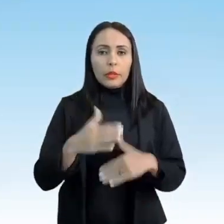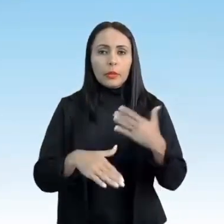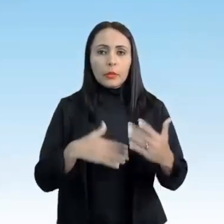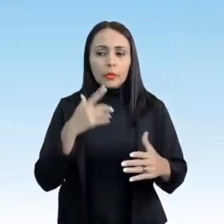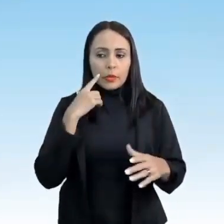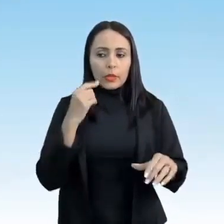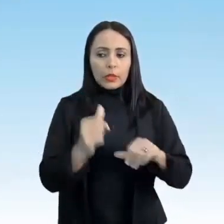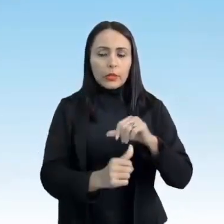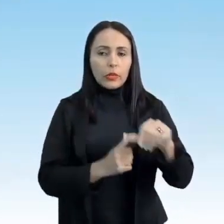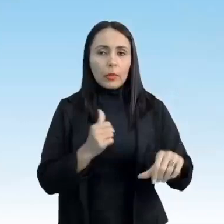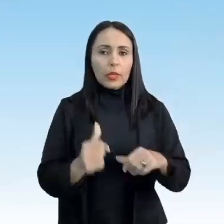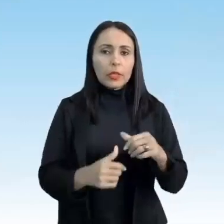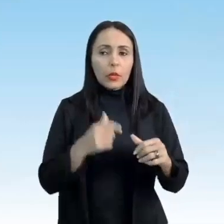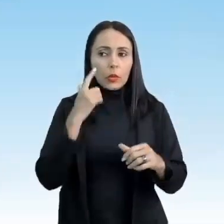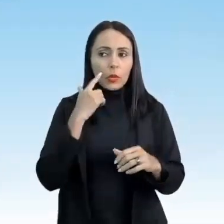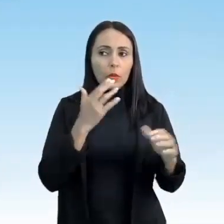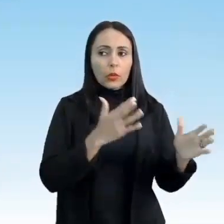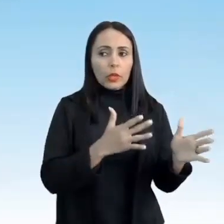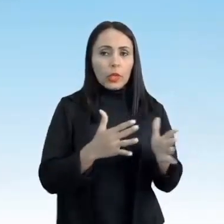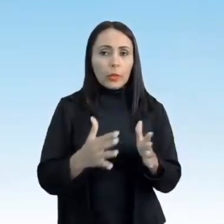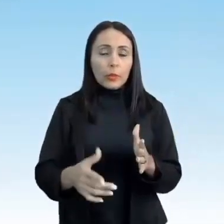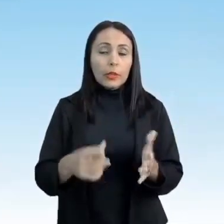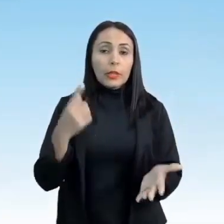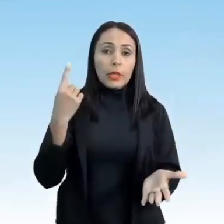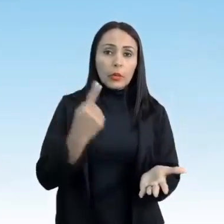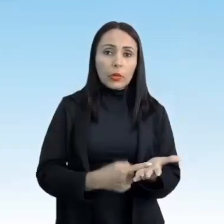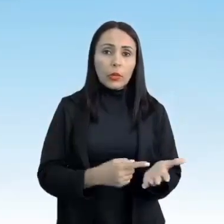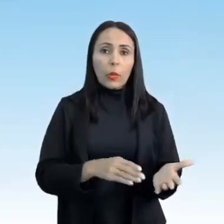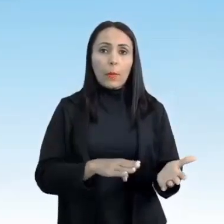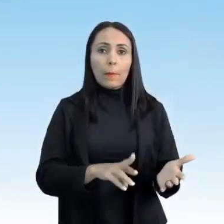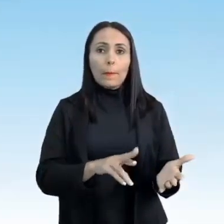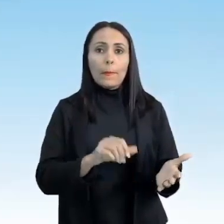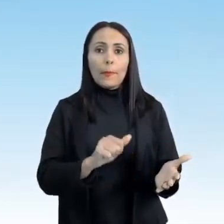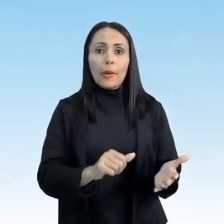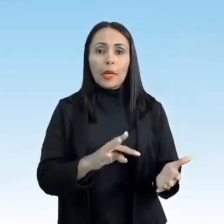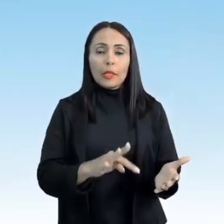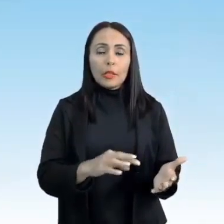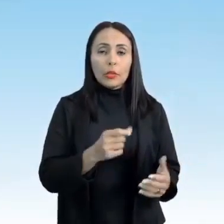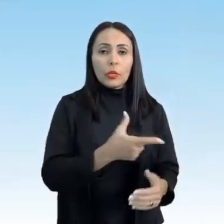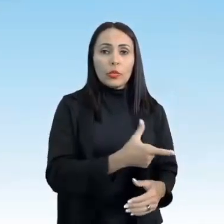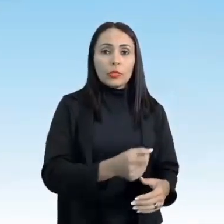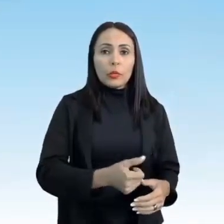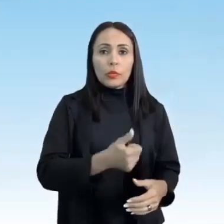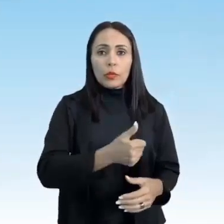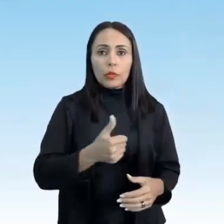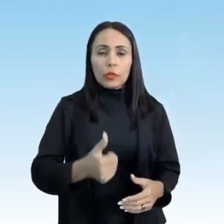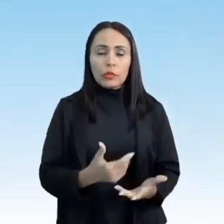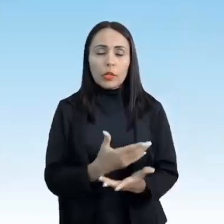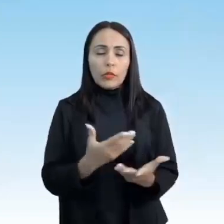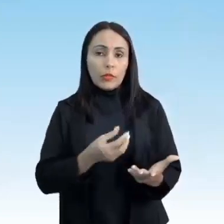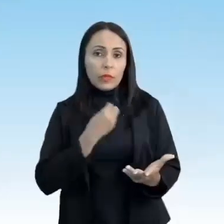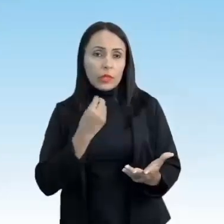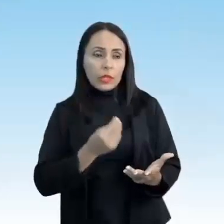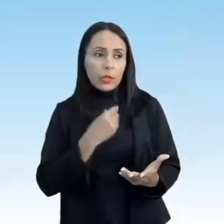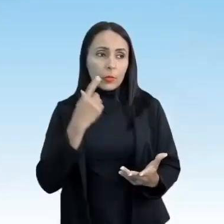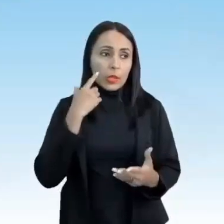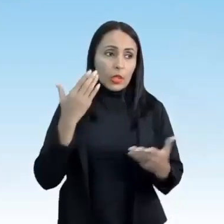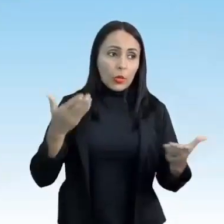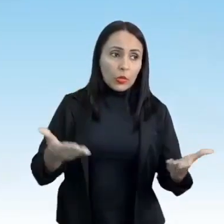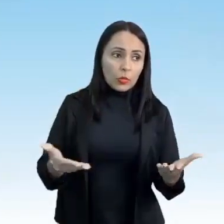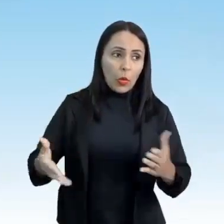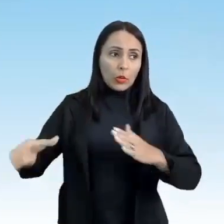transformações com o tempo. De acordo com o Bratz, 2011, o que vivenciamos hoje seria um esporte moderno,